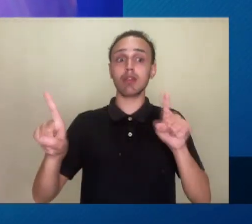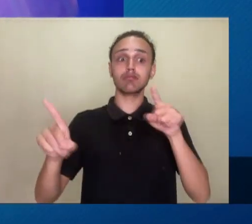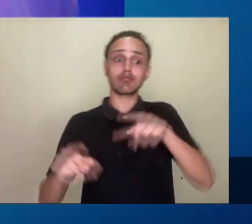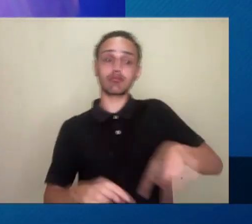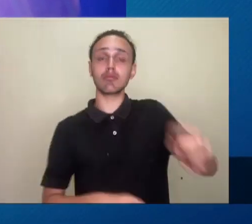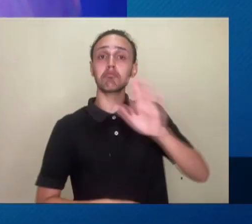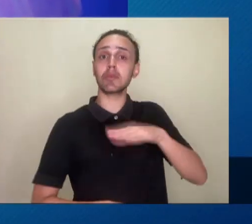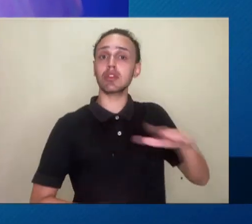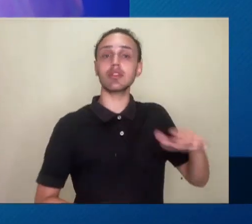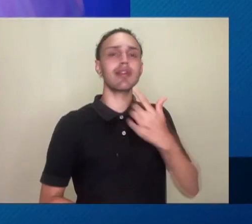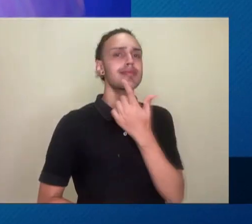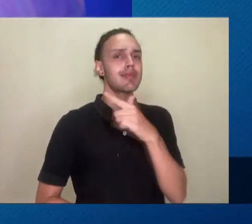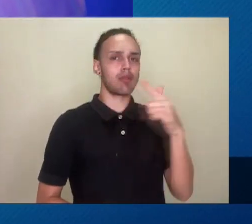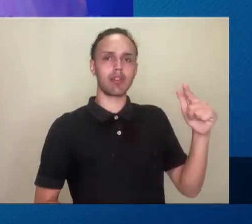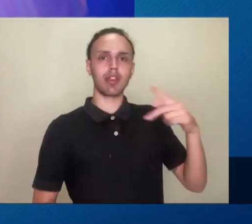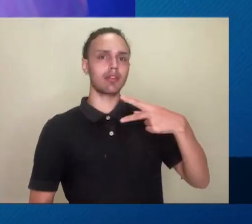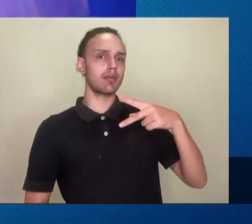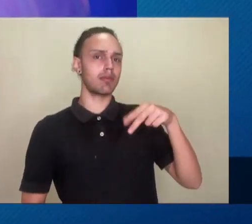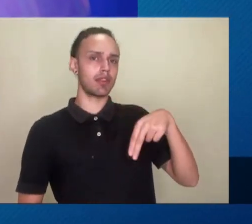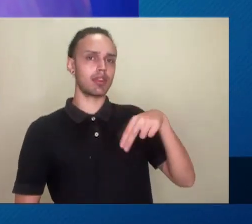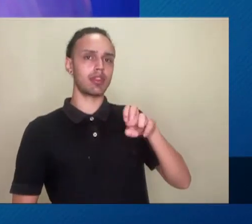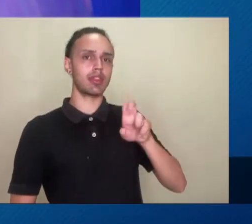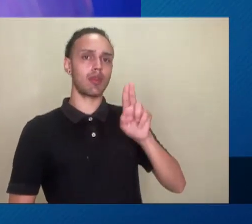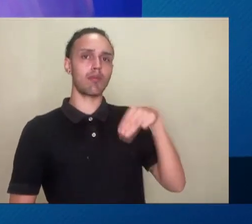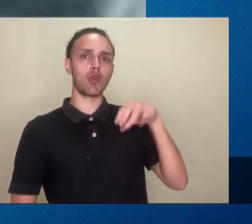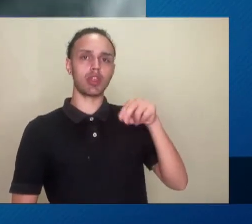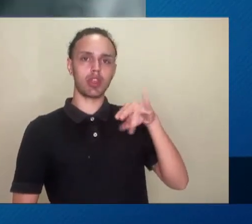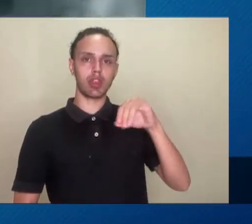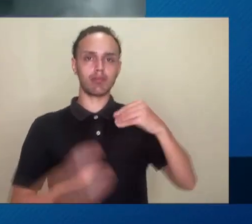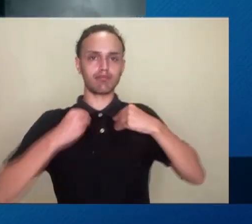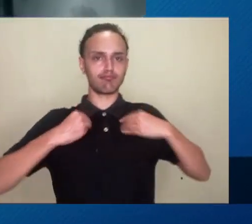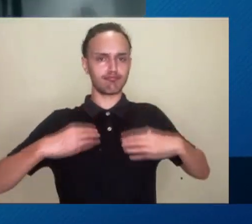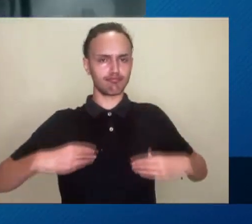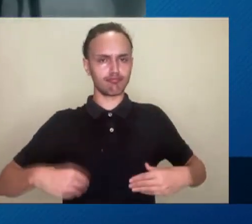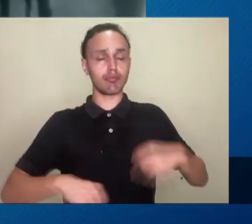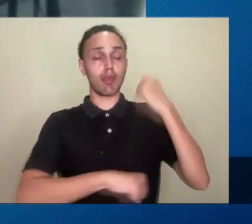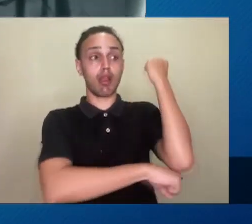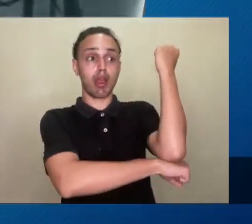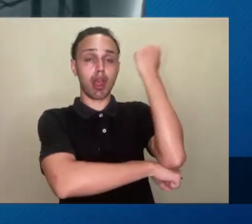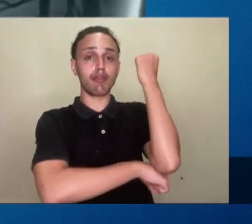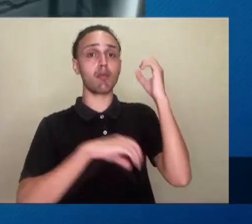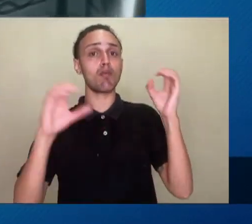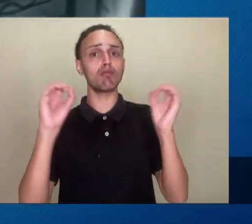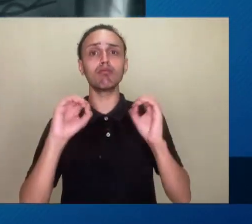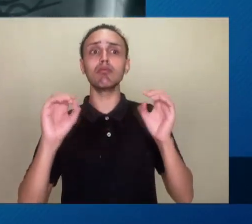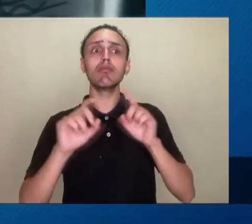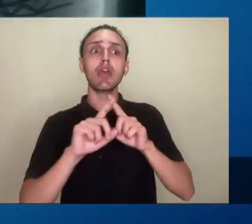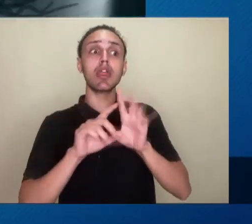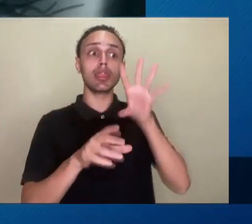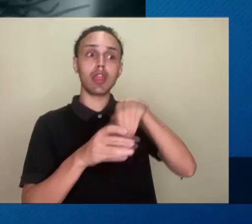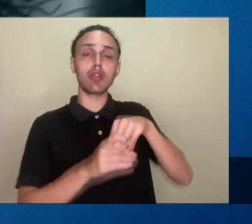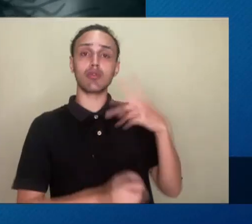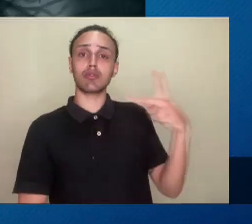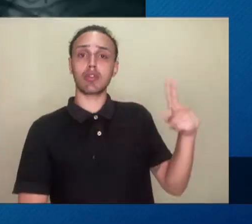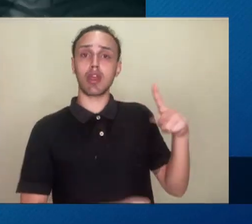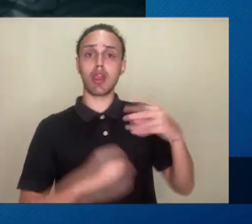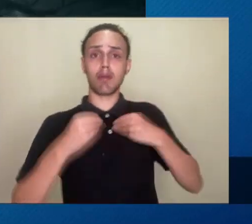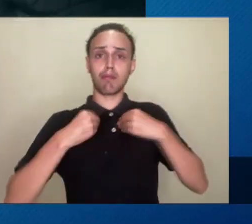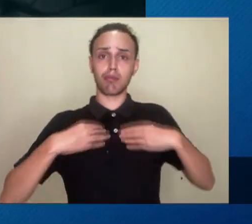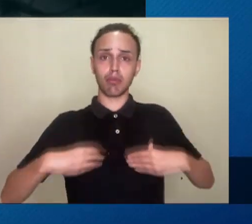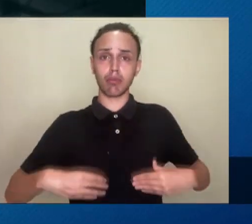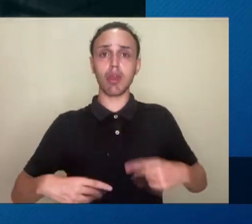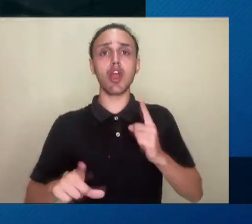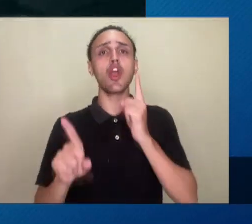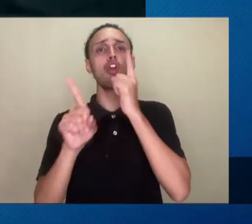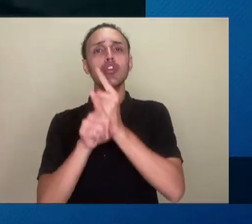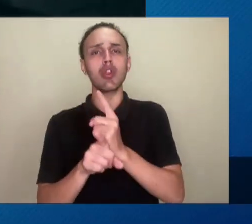das crianças com SIMP não terem apresentado pneumonia grave, foram detectados microtrombos em seus pulmões.